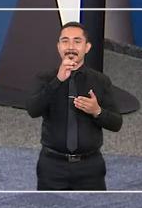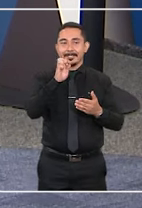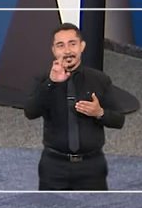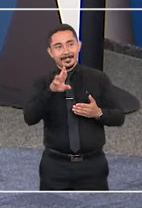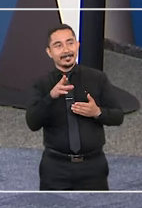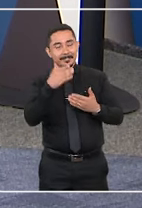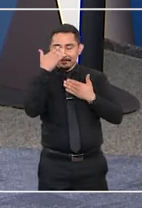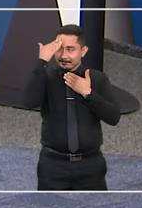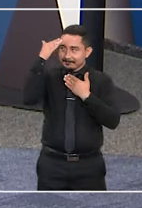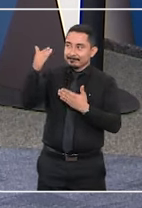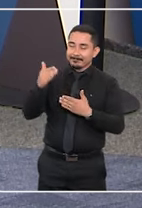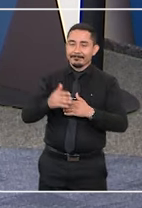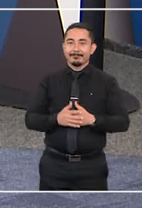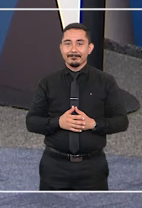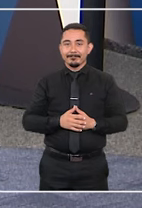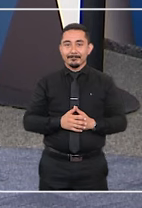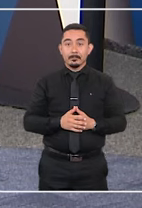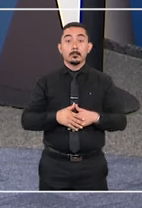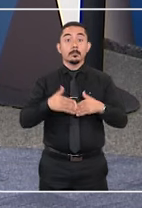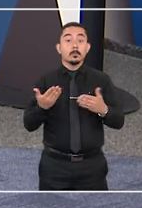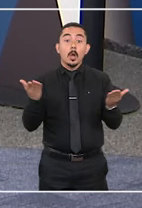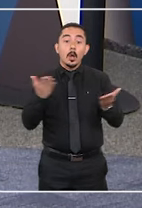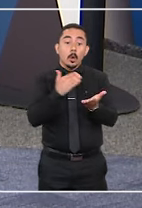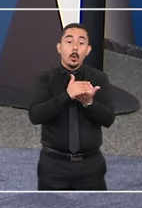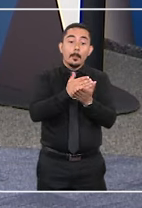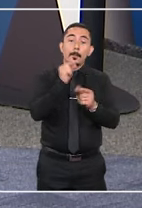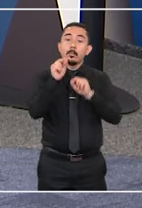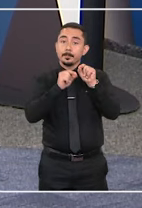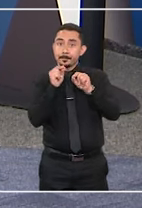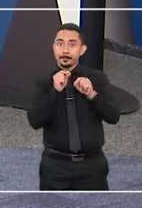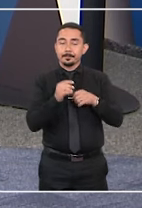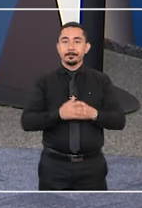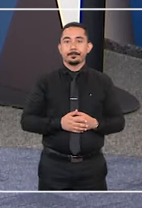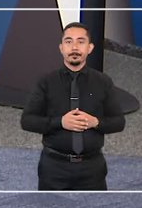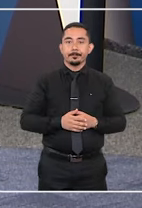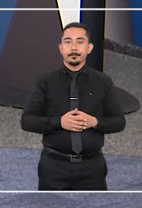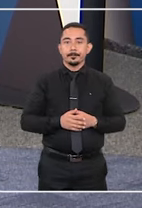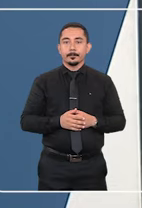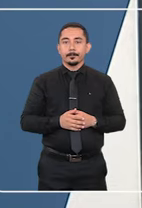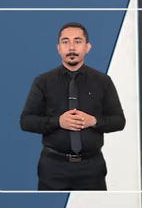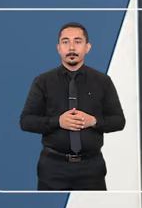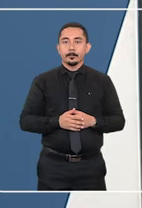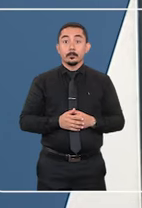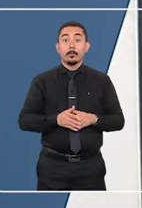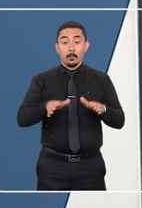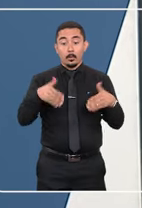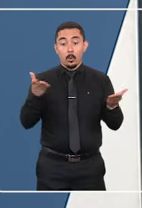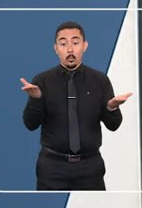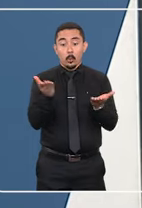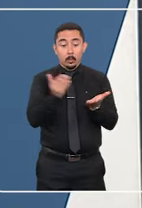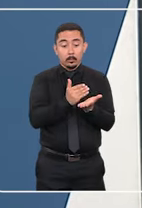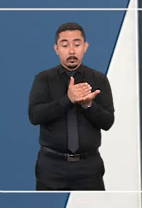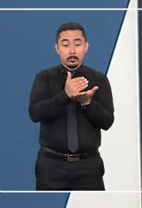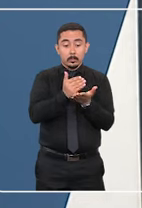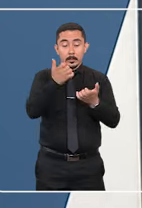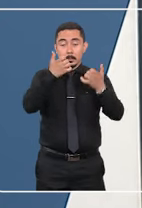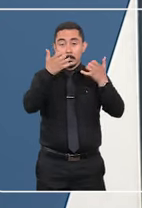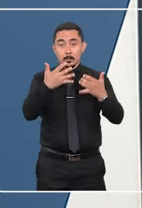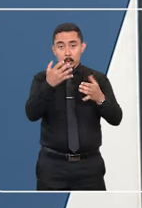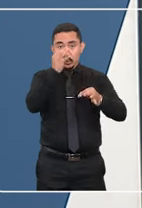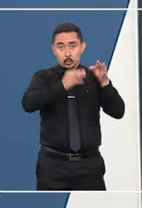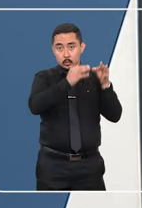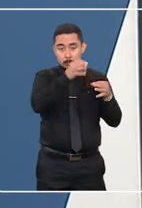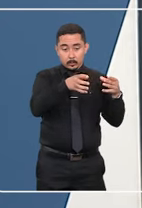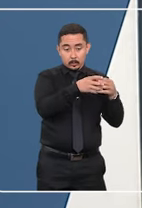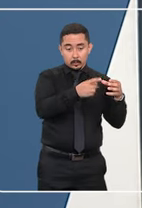Jaffer. Muito obrigado, Kátia. E o que você começa trazendo para a gente hoje? Então, Kátia, vamos falar primeiro de um julgamento na